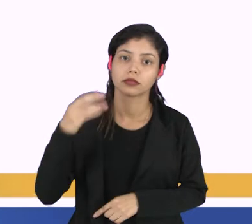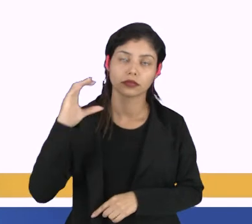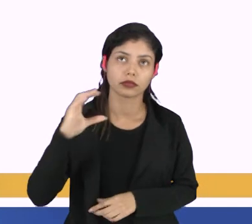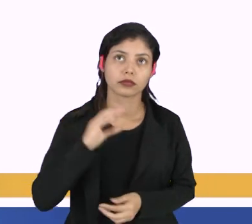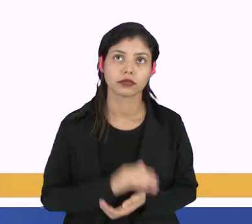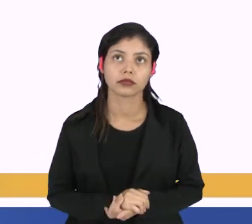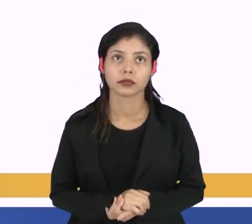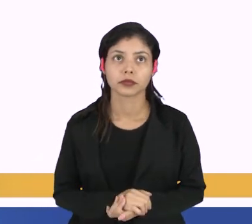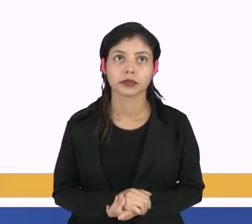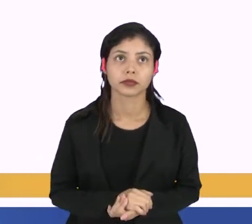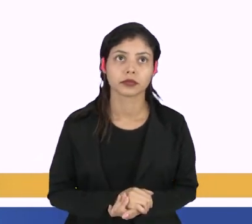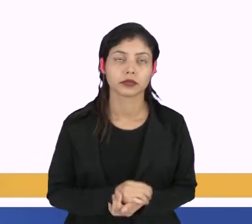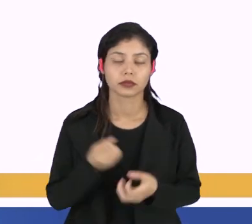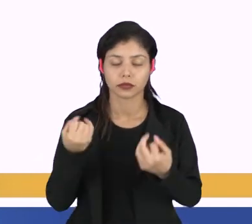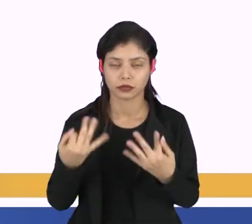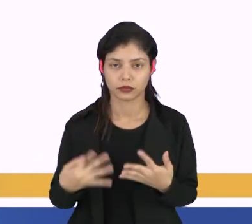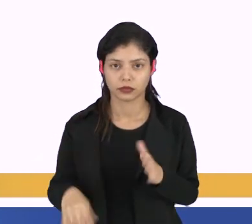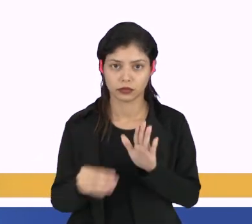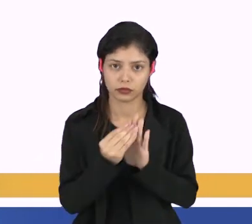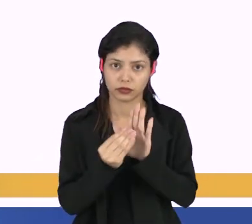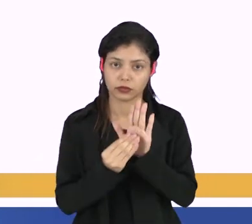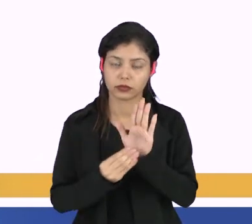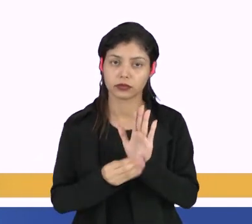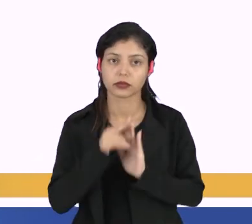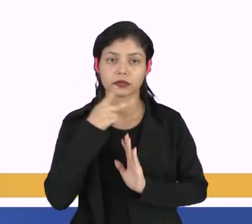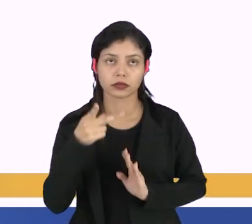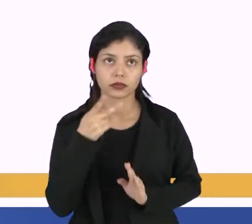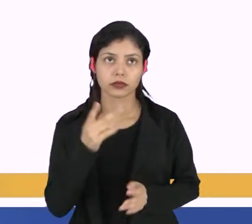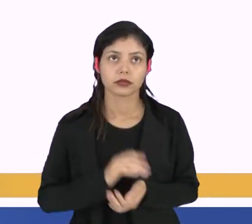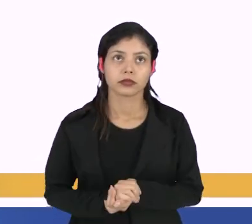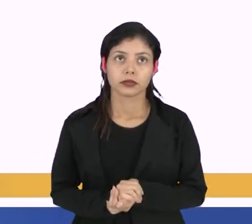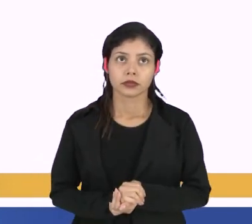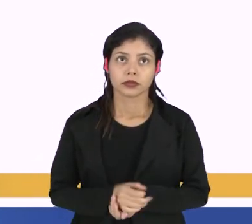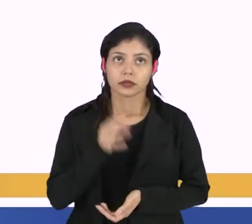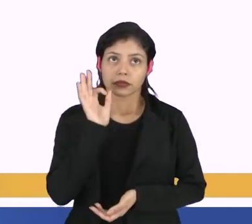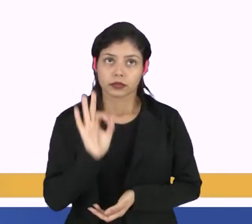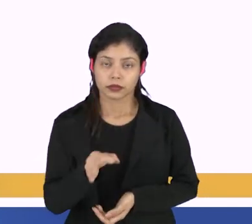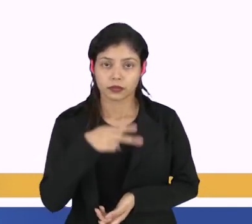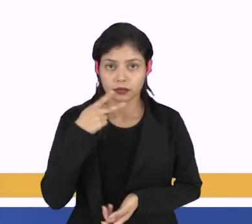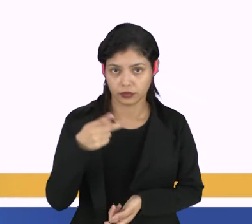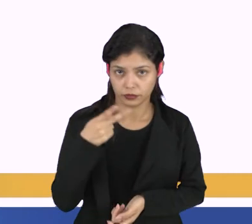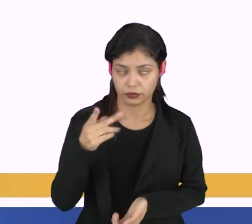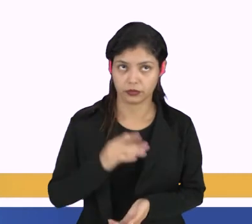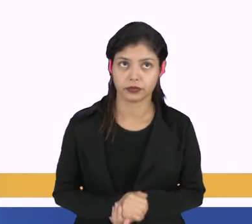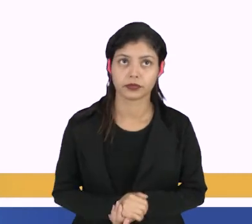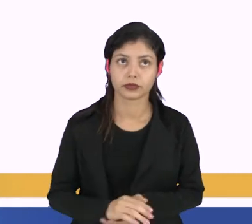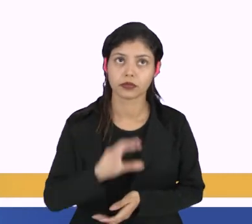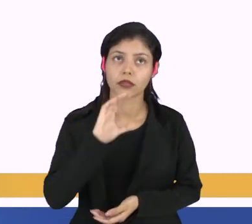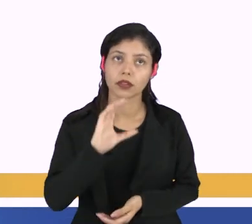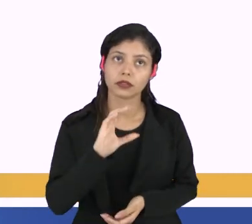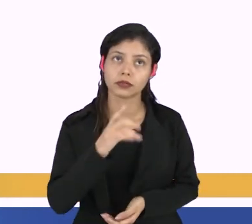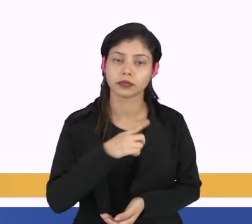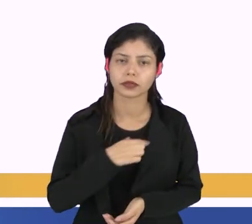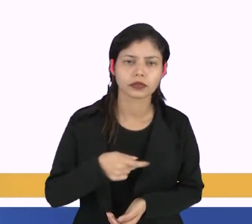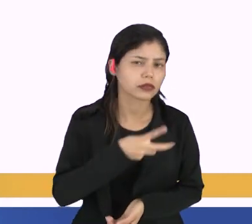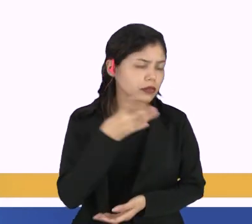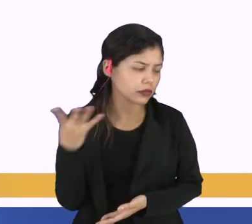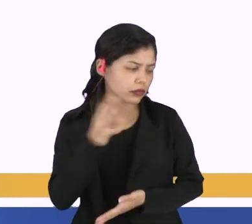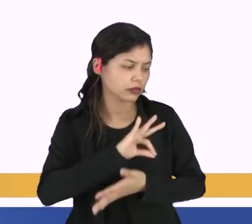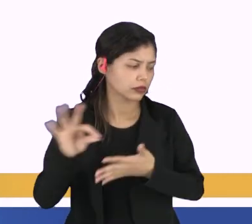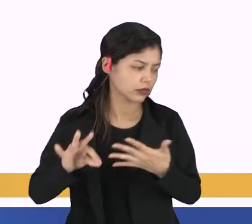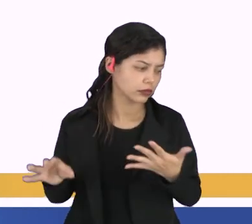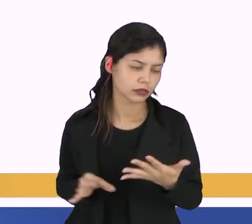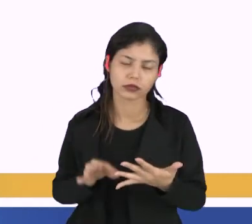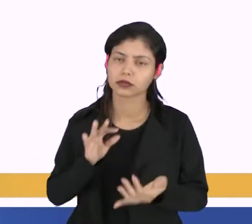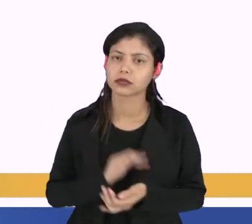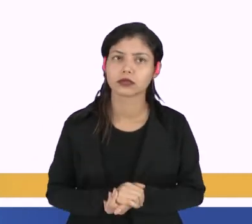Aí vem o comando da questão. Ela diz, é certo dizer que a matriz C tem quantos elementos?